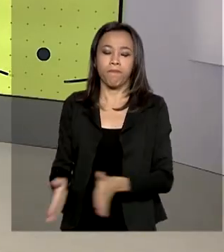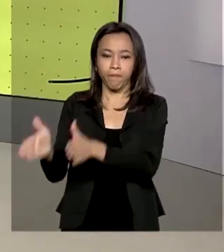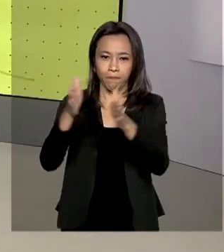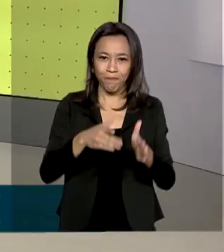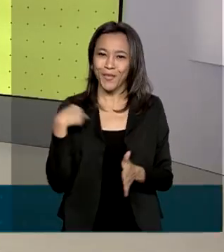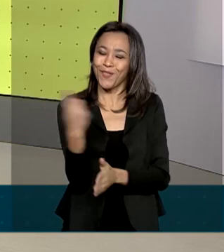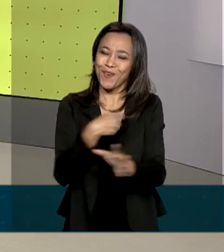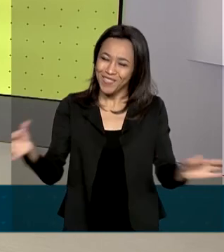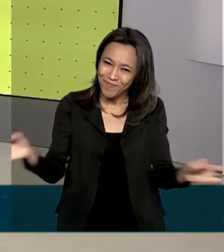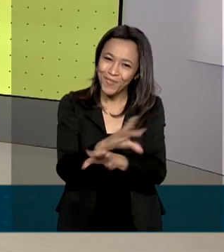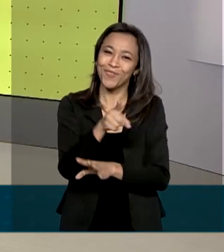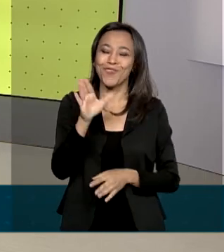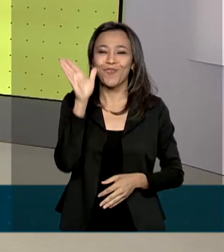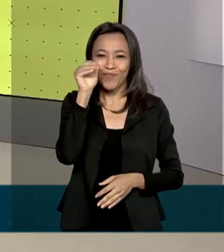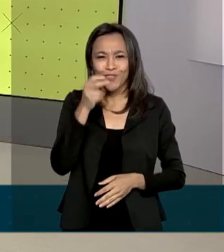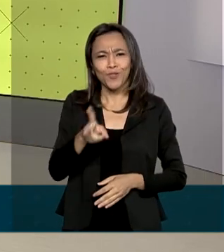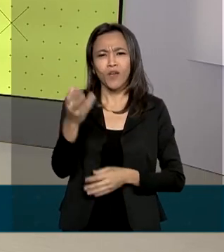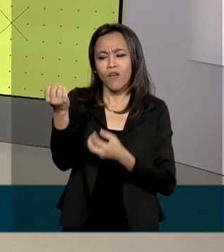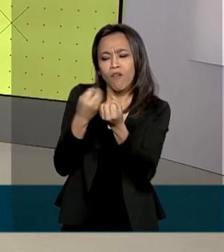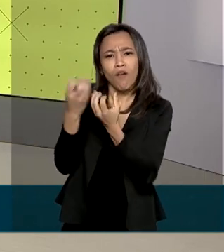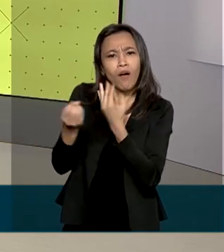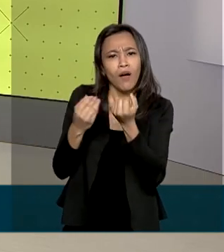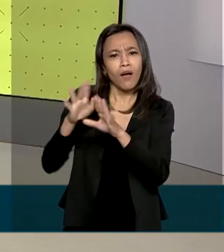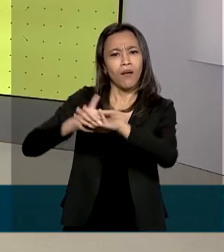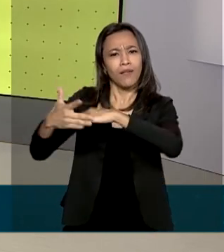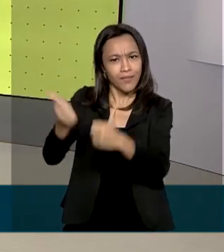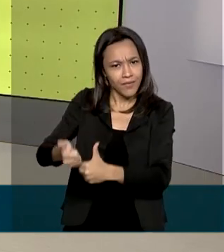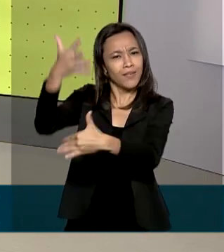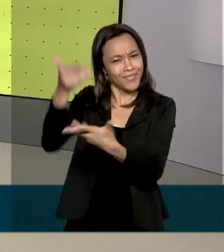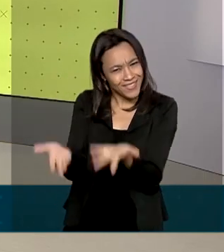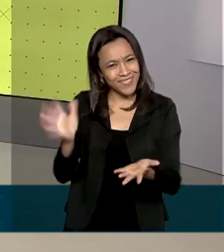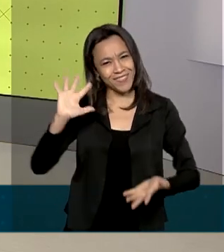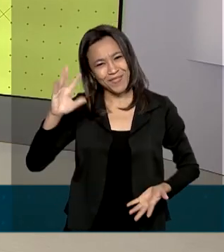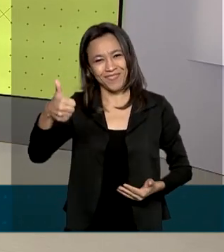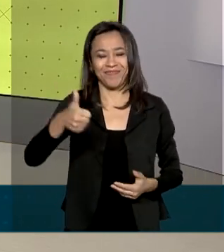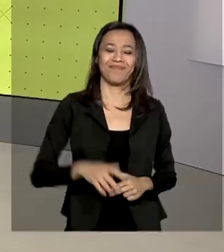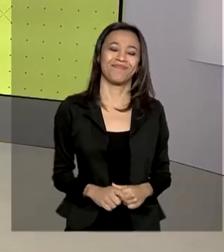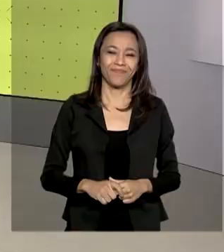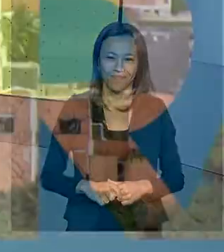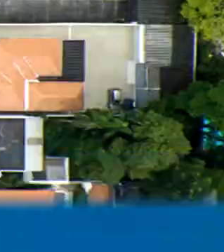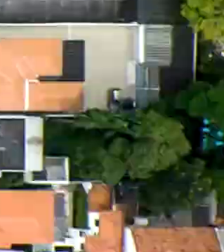A gente fica por aqui e continue bem informado também pelas nossas redes sociais. Até a próxima edição.